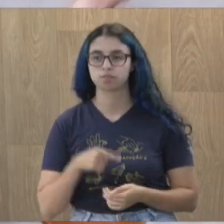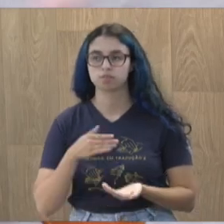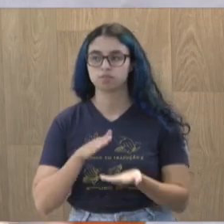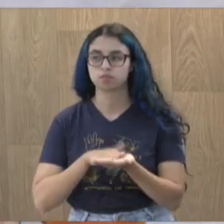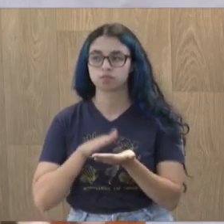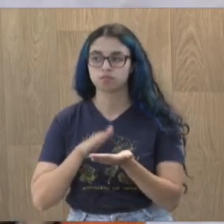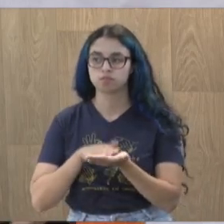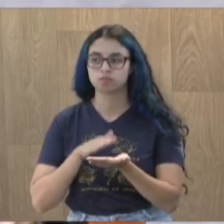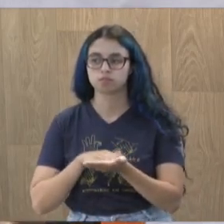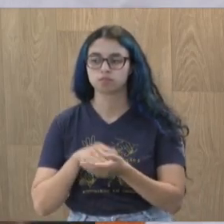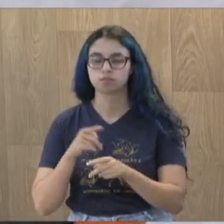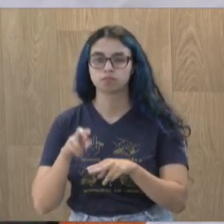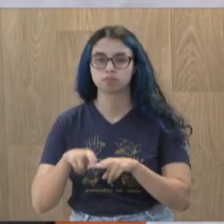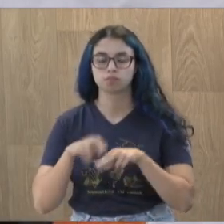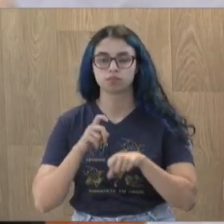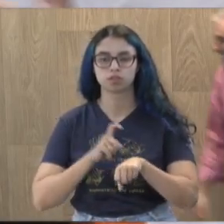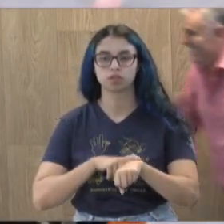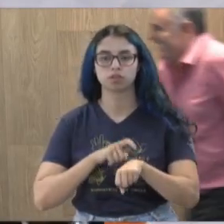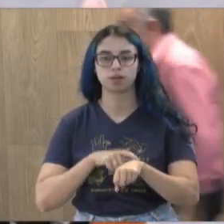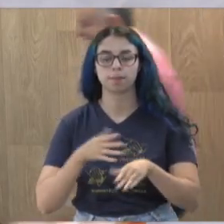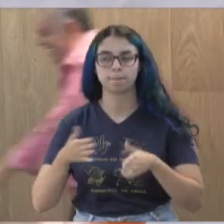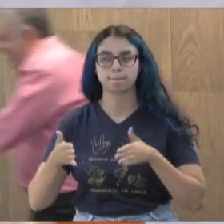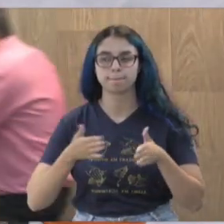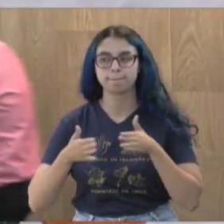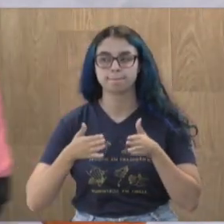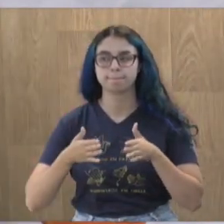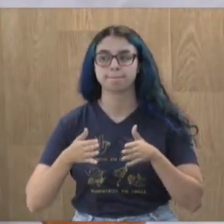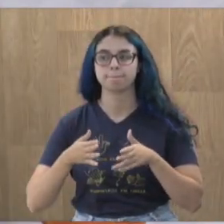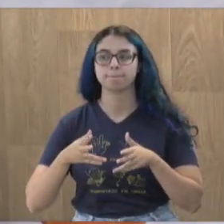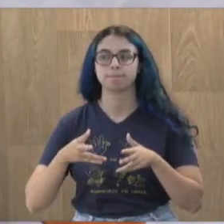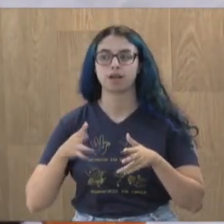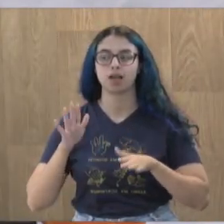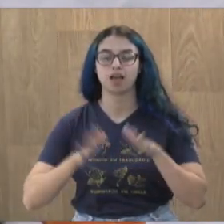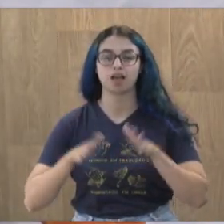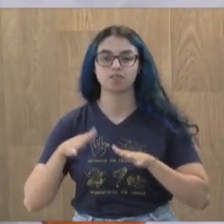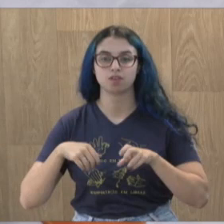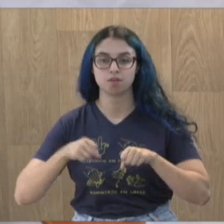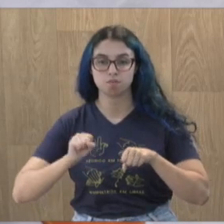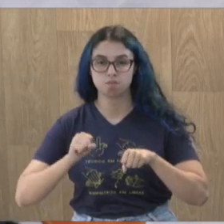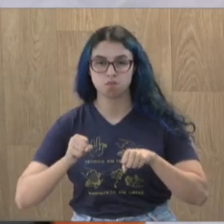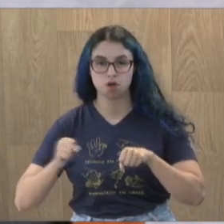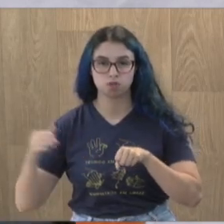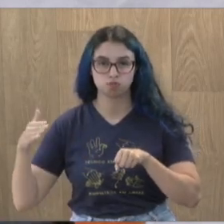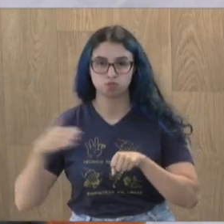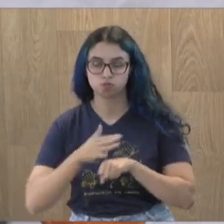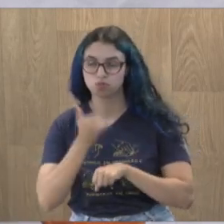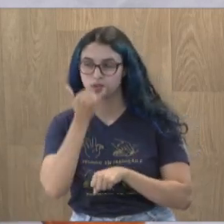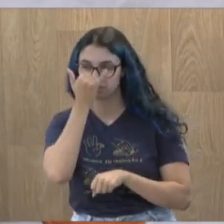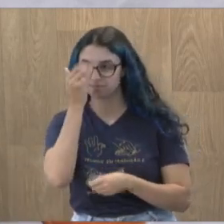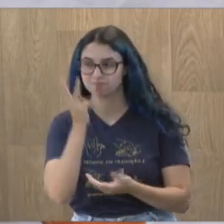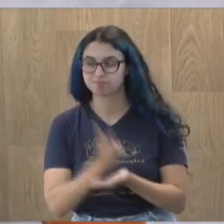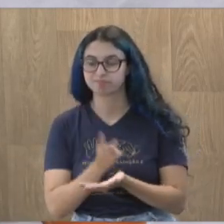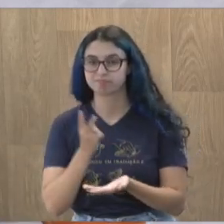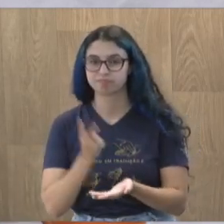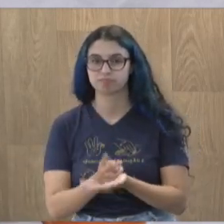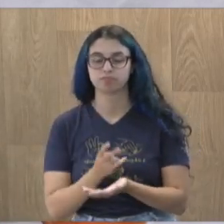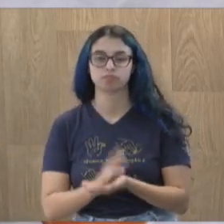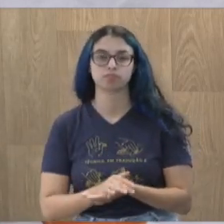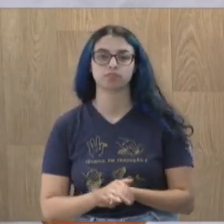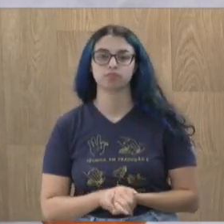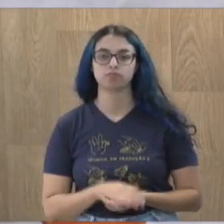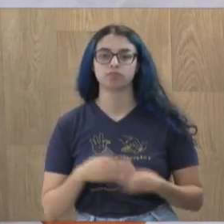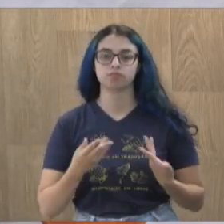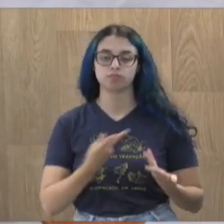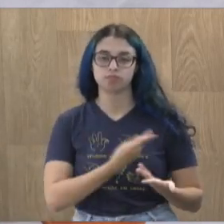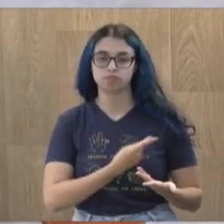porque, período noturno aí, os motociclistas aí têm caído nesse local. E passando também, seu presidente,